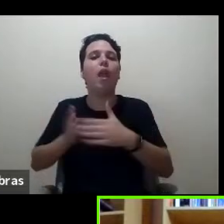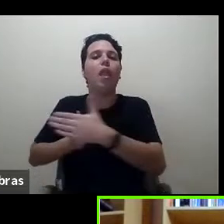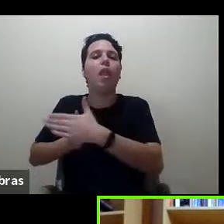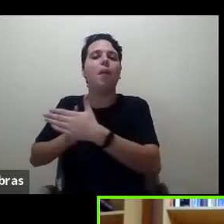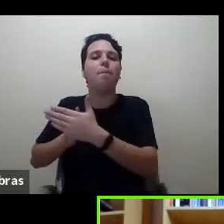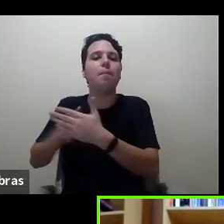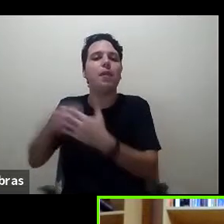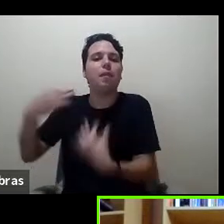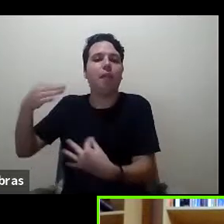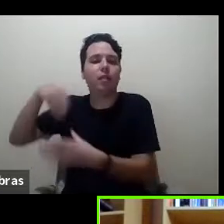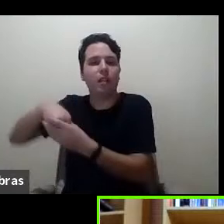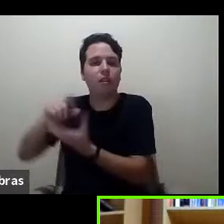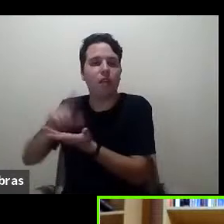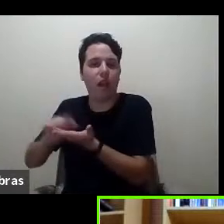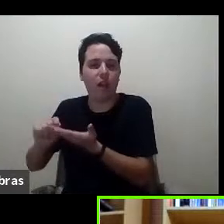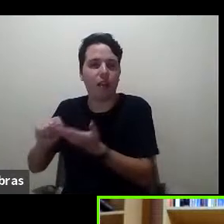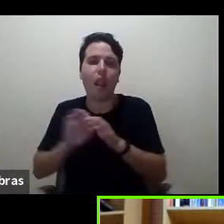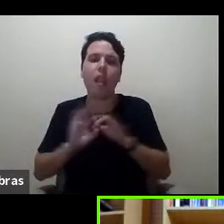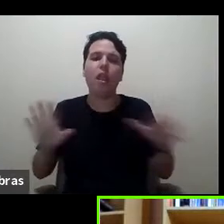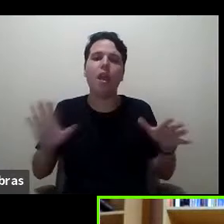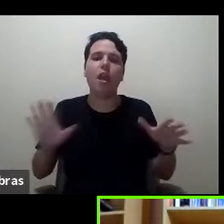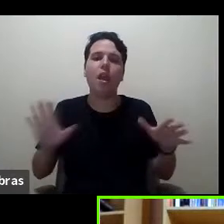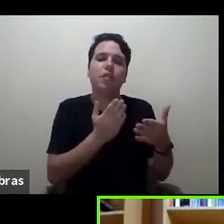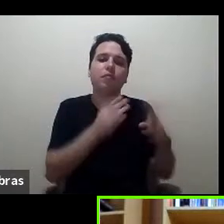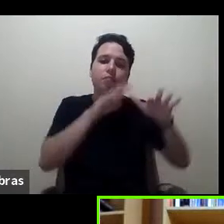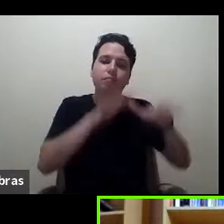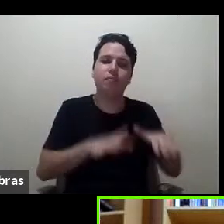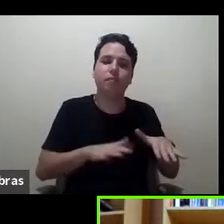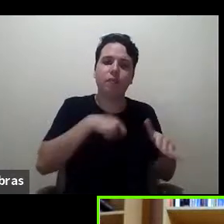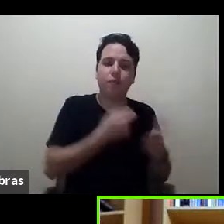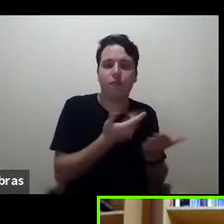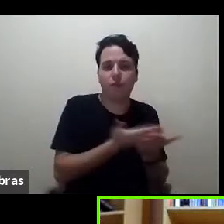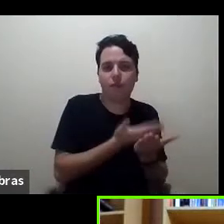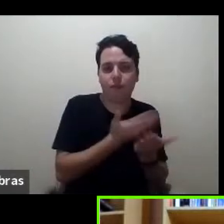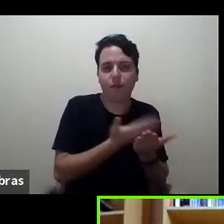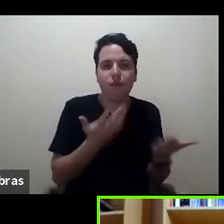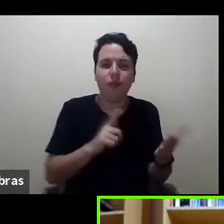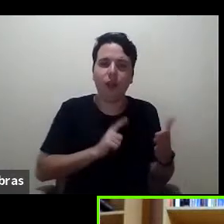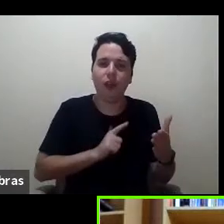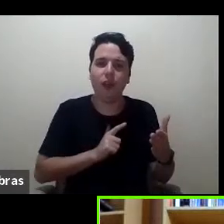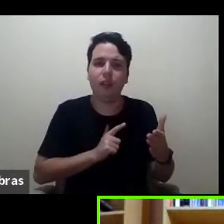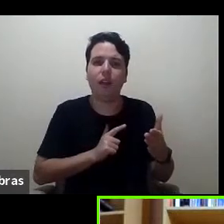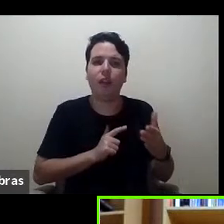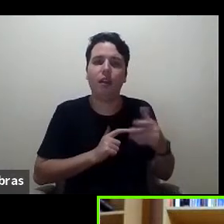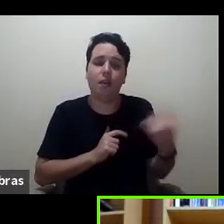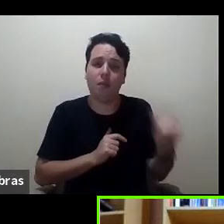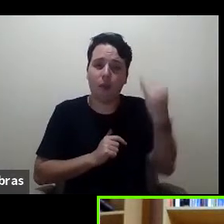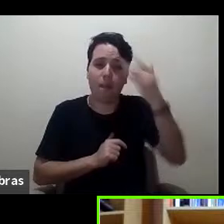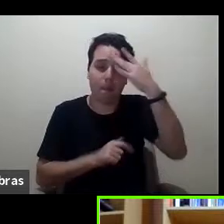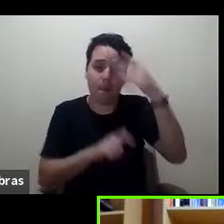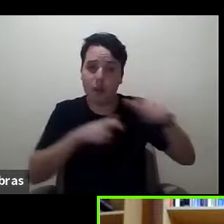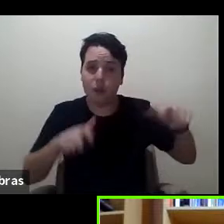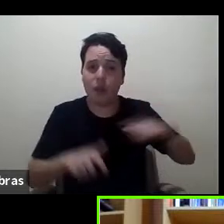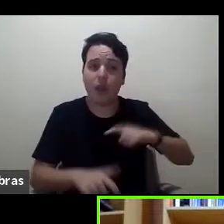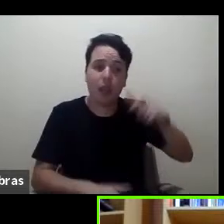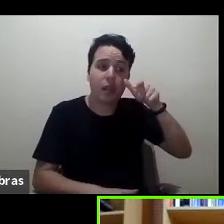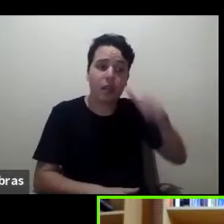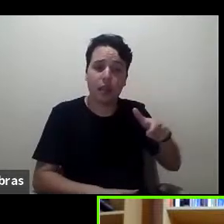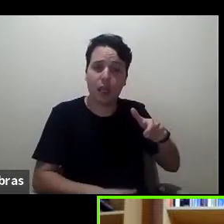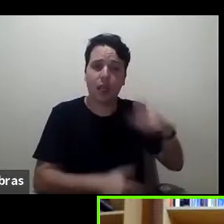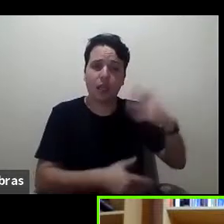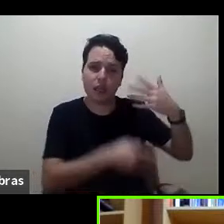Mas, enfim, para dizer que há uma importância muito grande, as pessoas têm interesse em nossas resenhas,